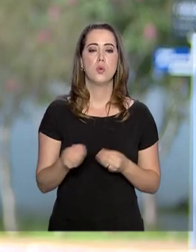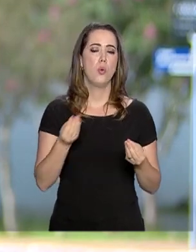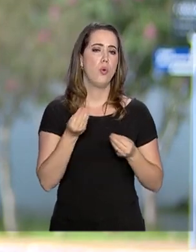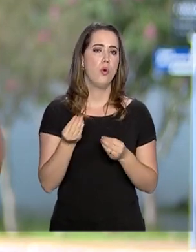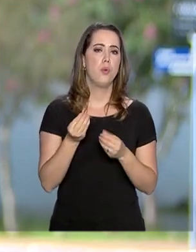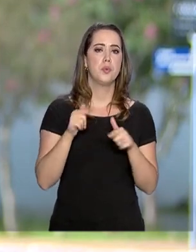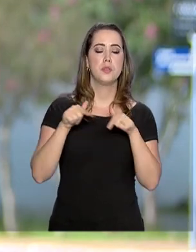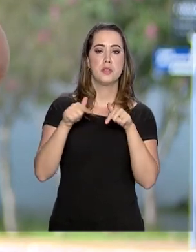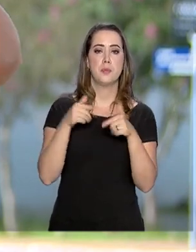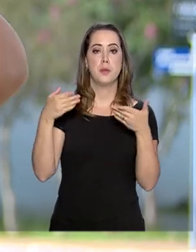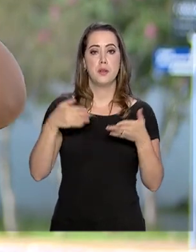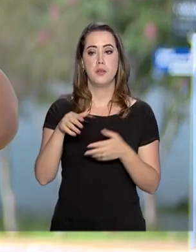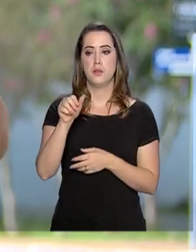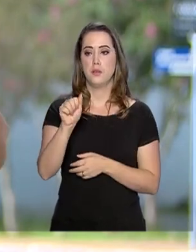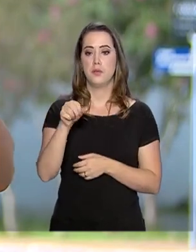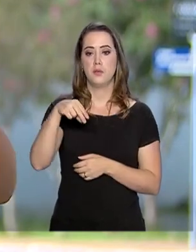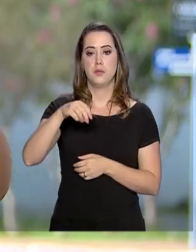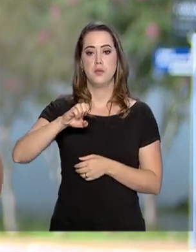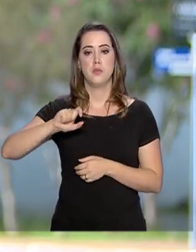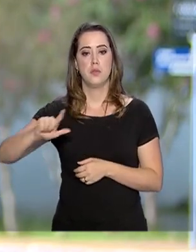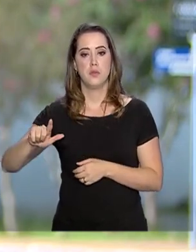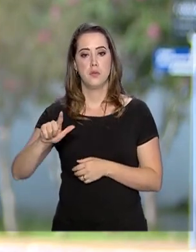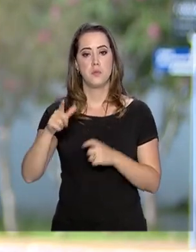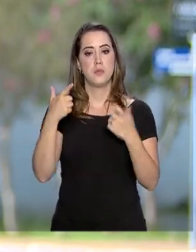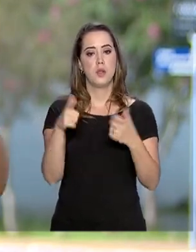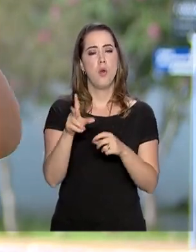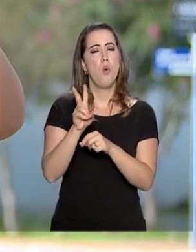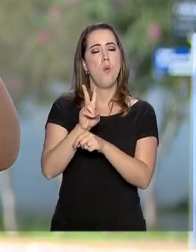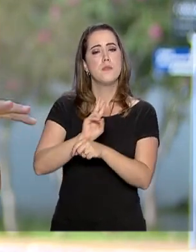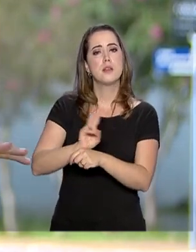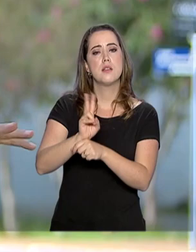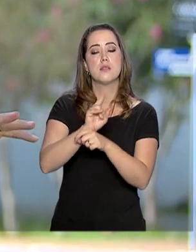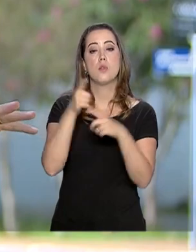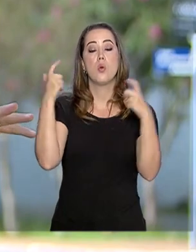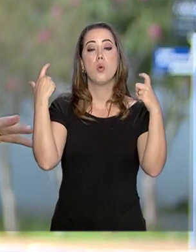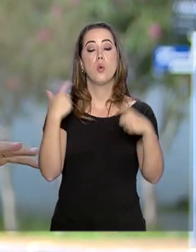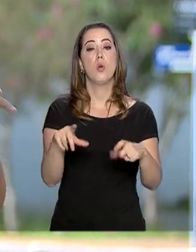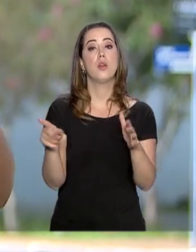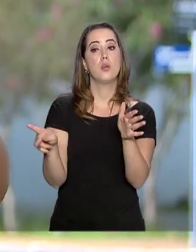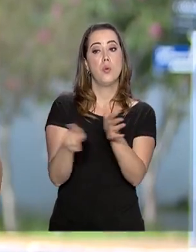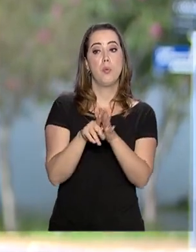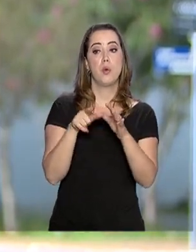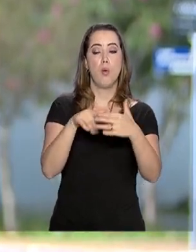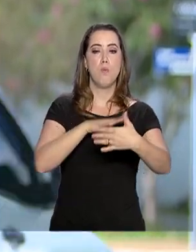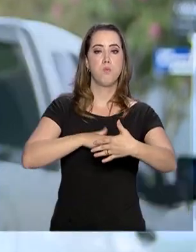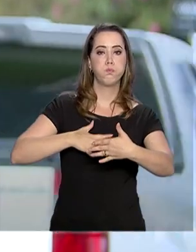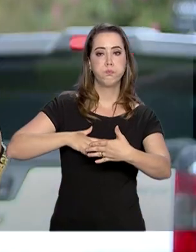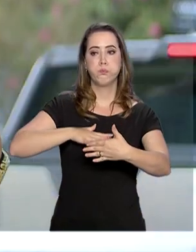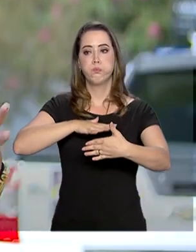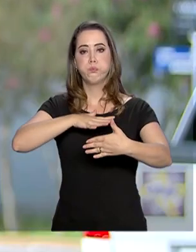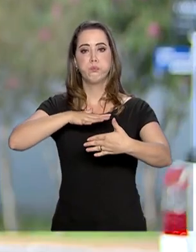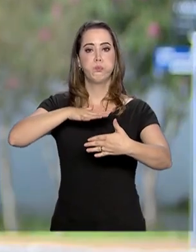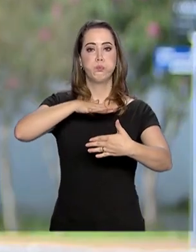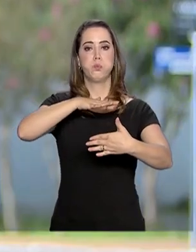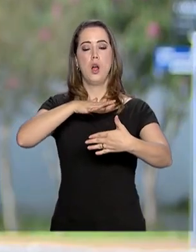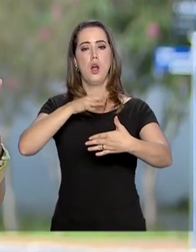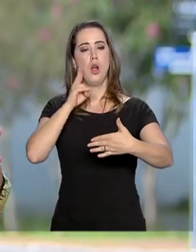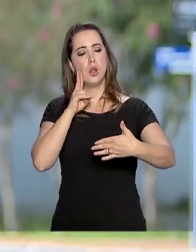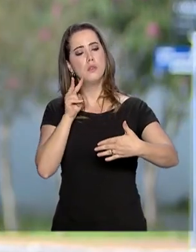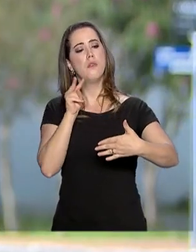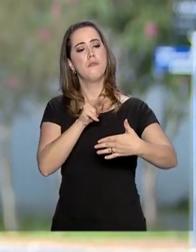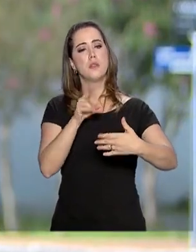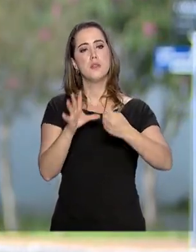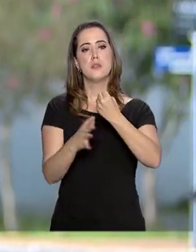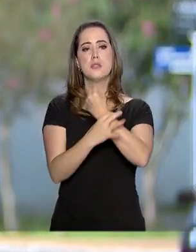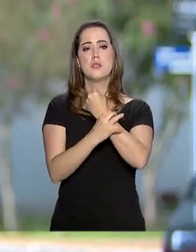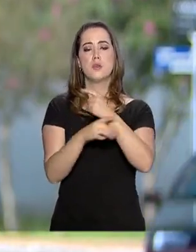trabalho da ANEEL hoje aqui. Esses fiscais, eles foram em loco conferir na própria barragem como que estão as condições local. A segurança,